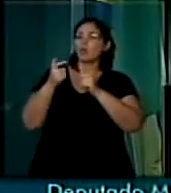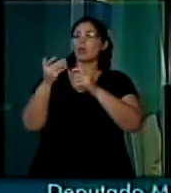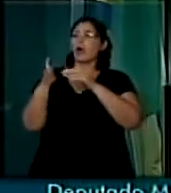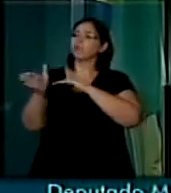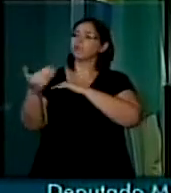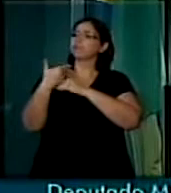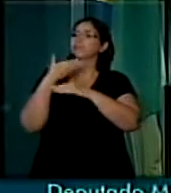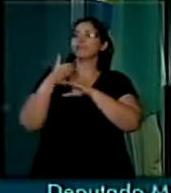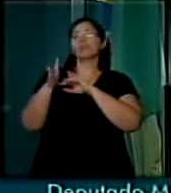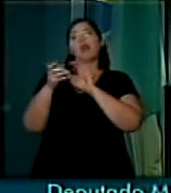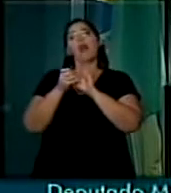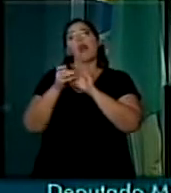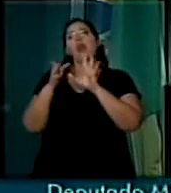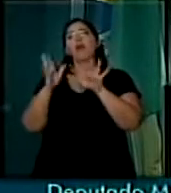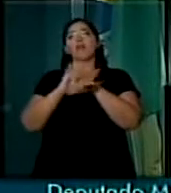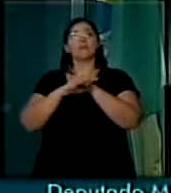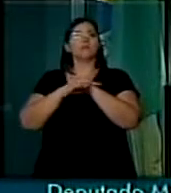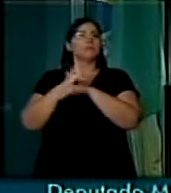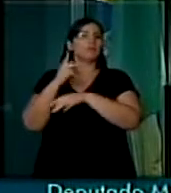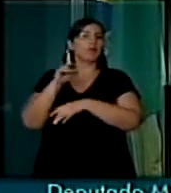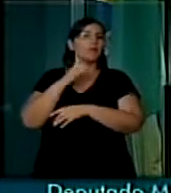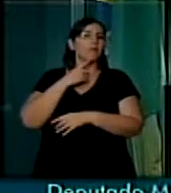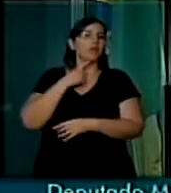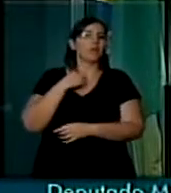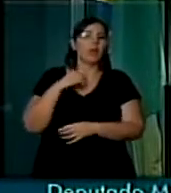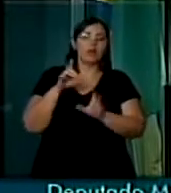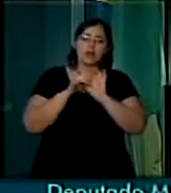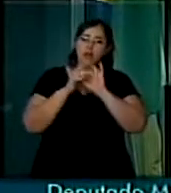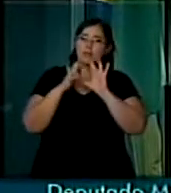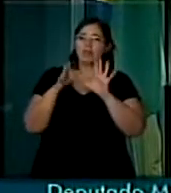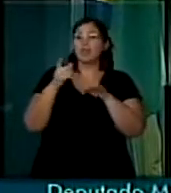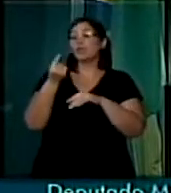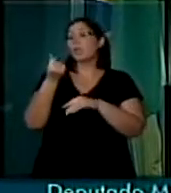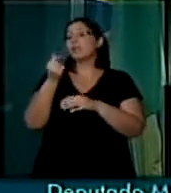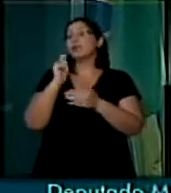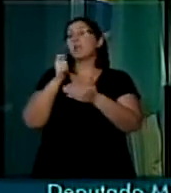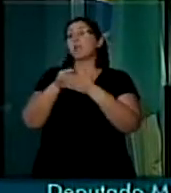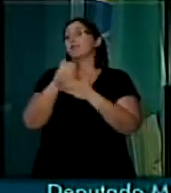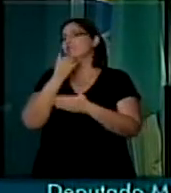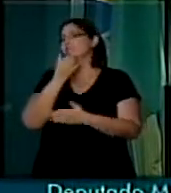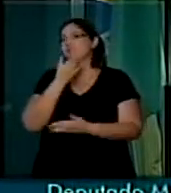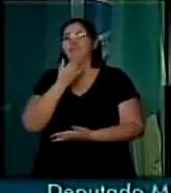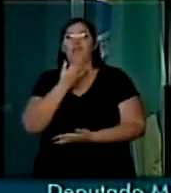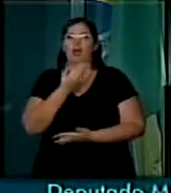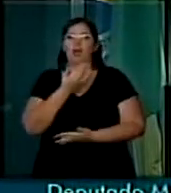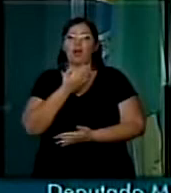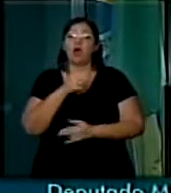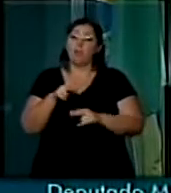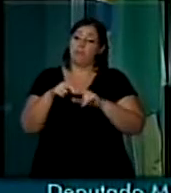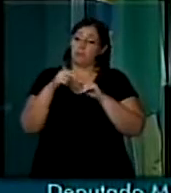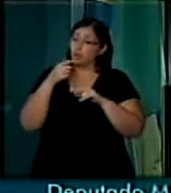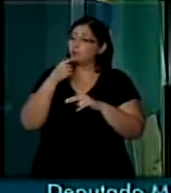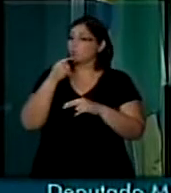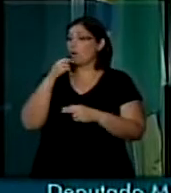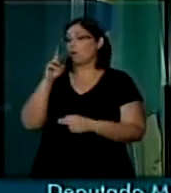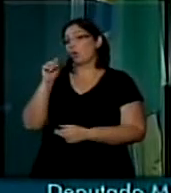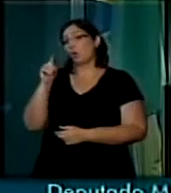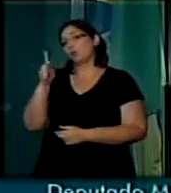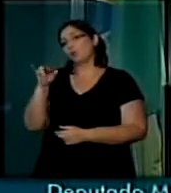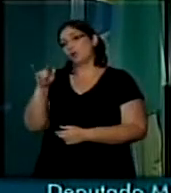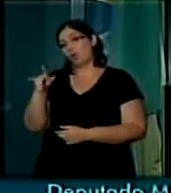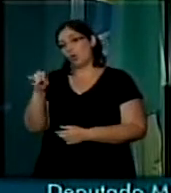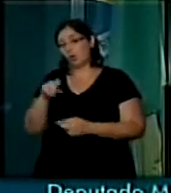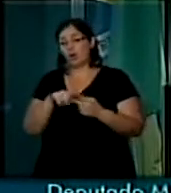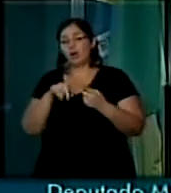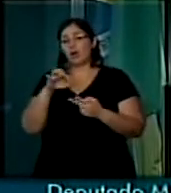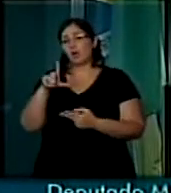outro no momento que quer. A liberdade não tem preço. Portanto, o doutor Rodrigo Furlan e o doutor